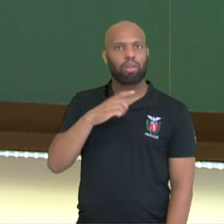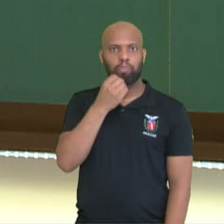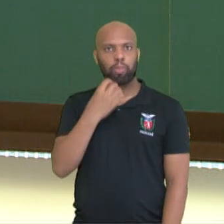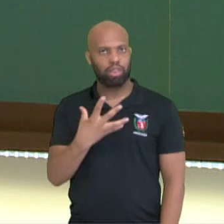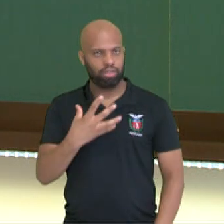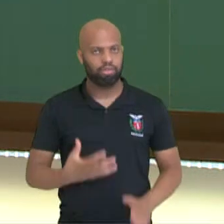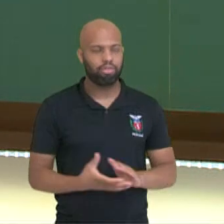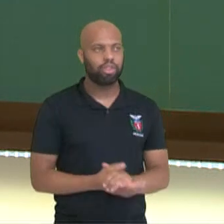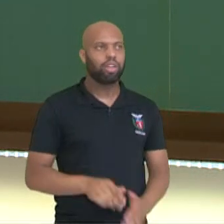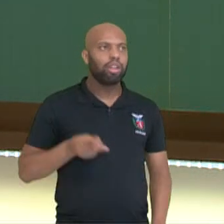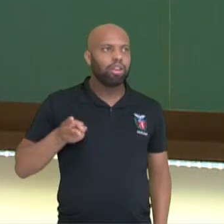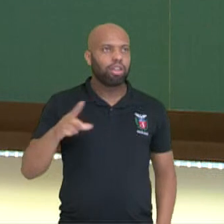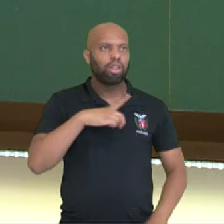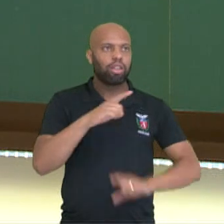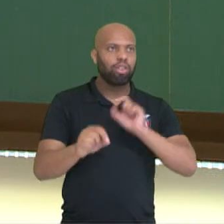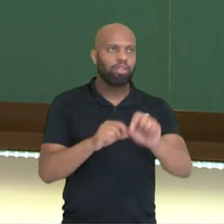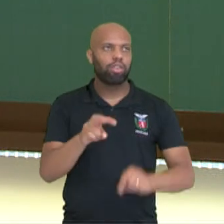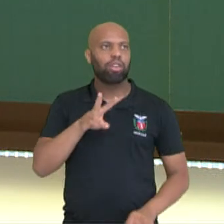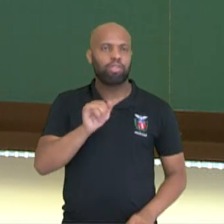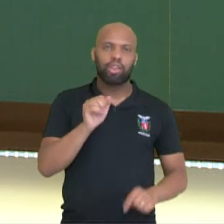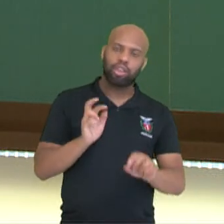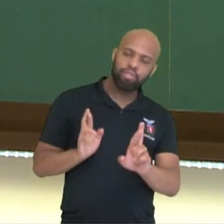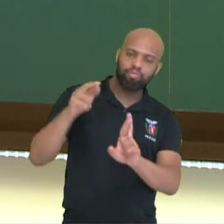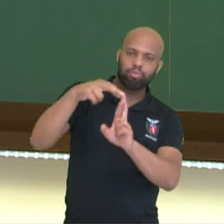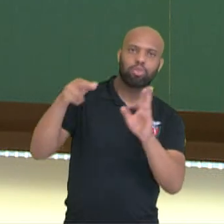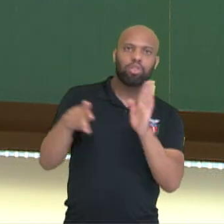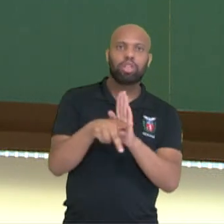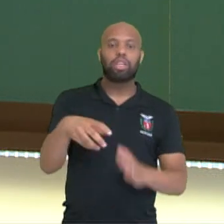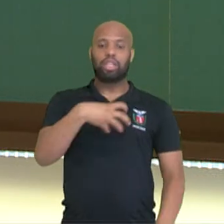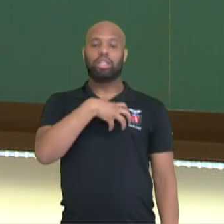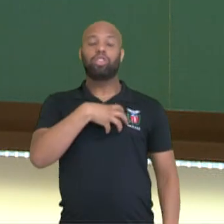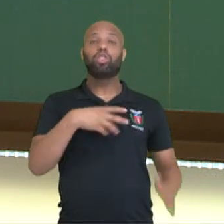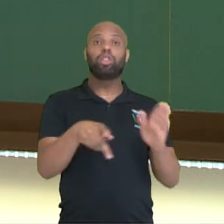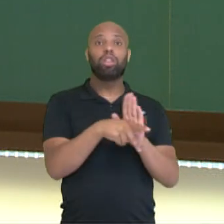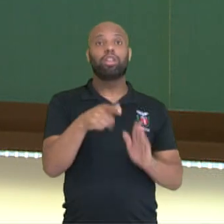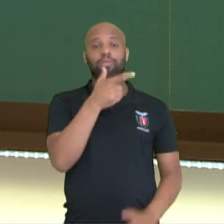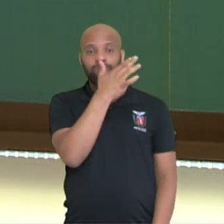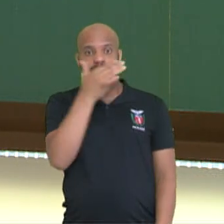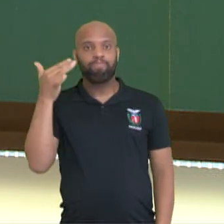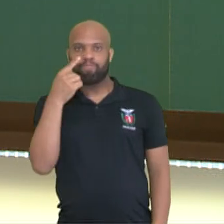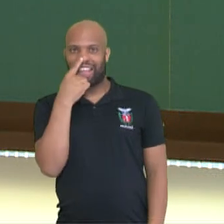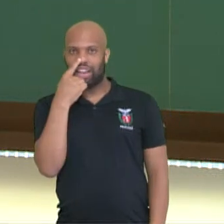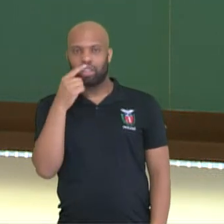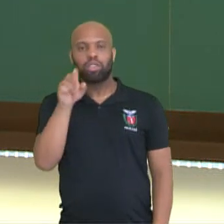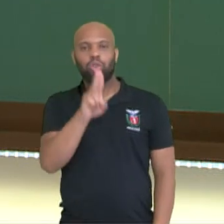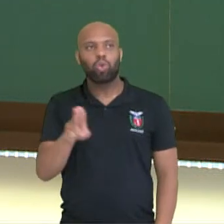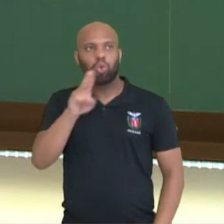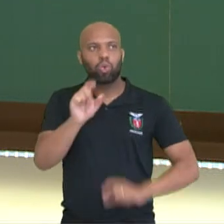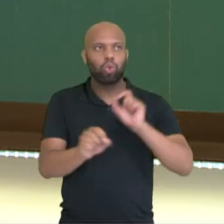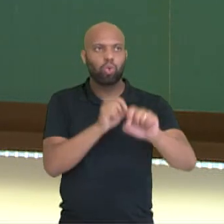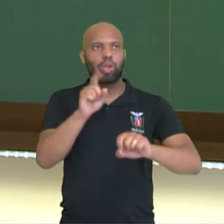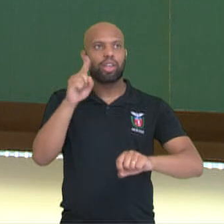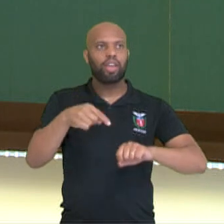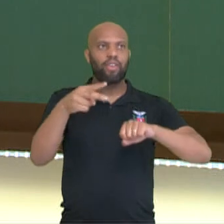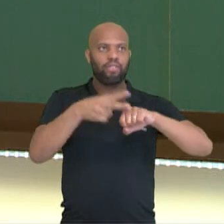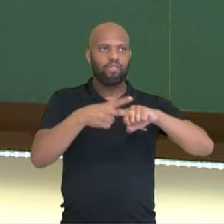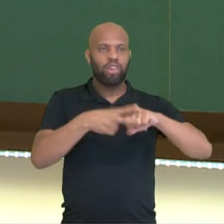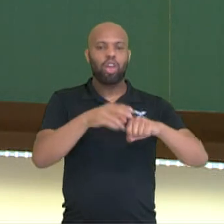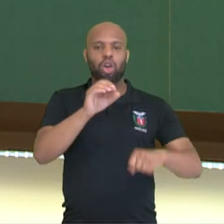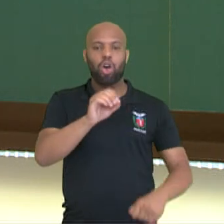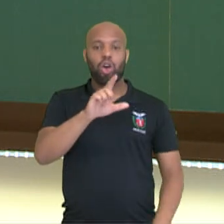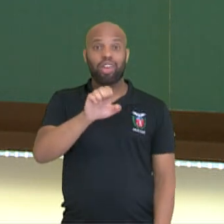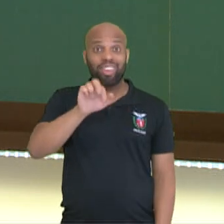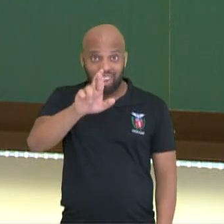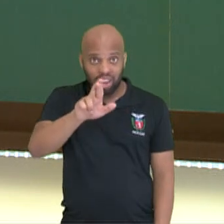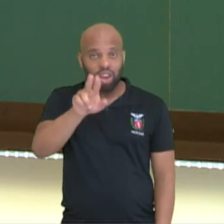vimos aí, sempre quando formos nos referir a esse sentido do olfato, vamos utilizar o verbo oler. Aqui